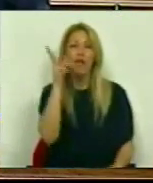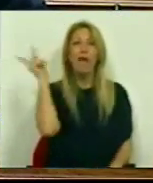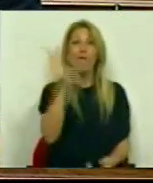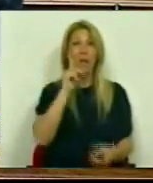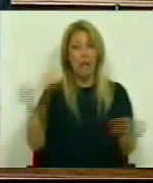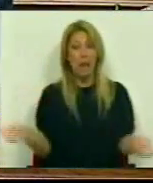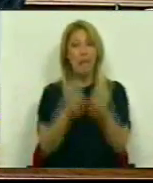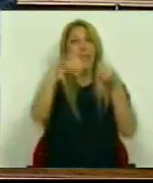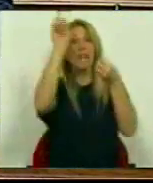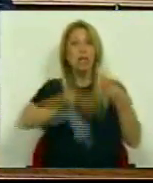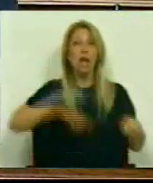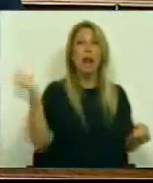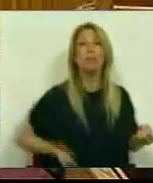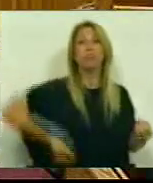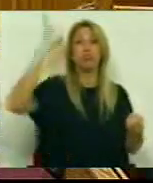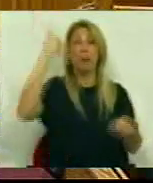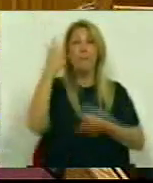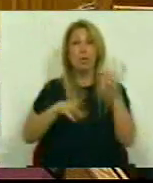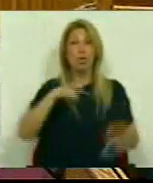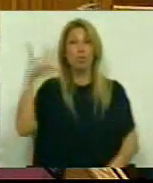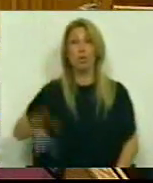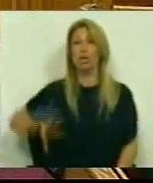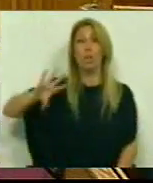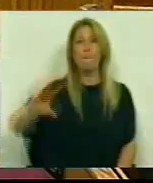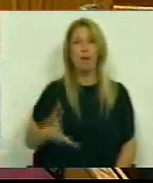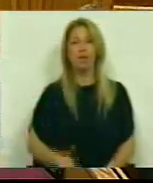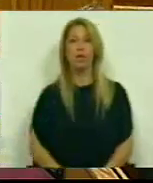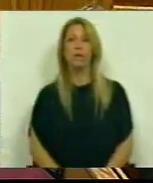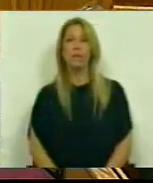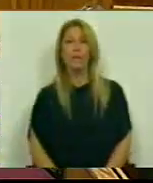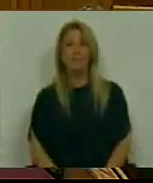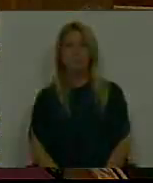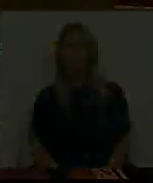portugueses Aqui no nosso país O senhor Obrigado.